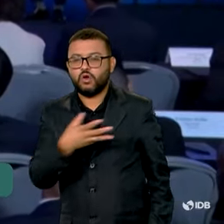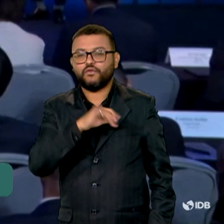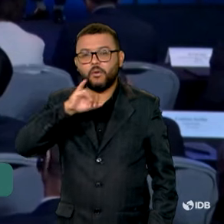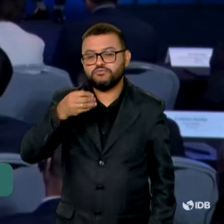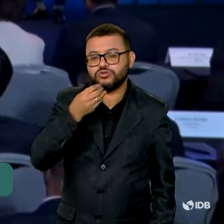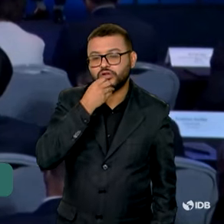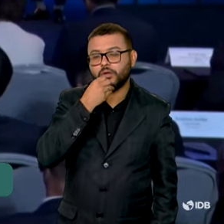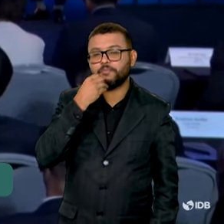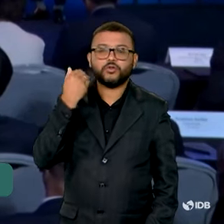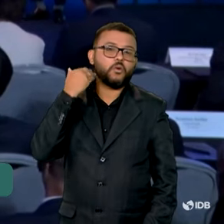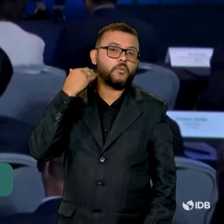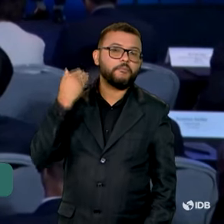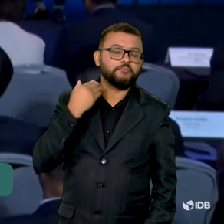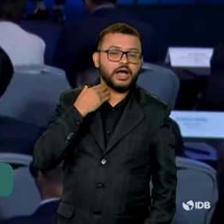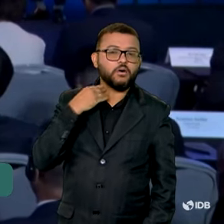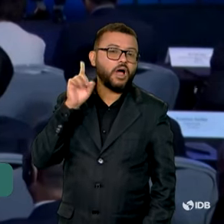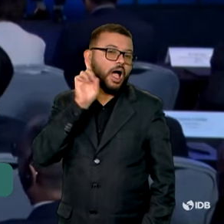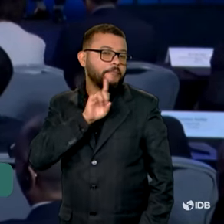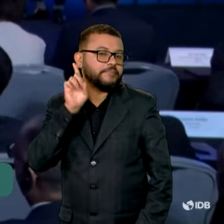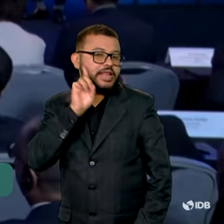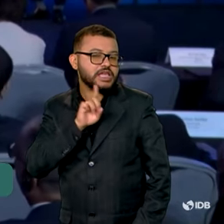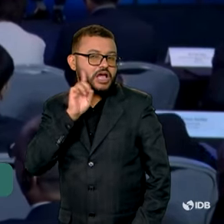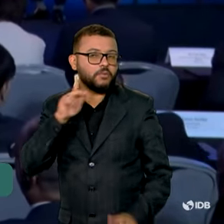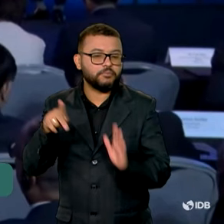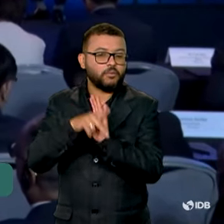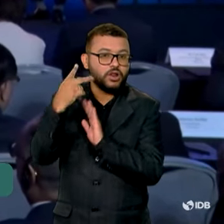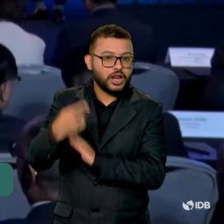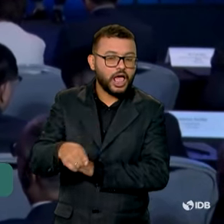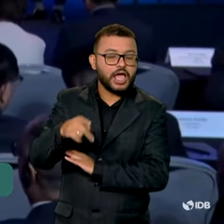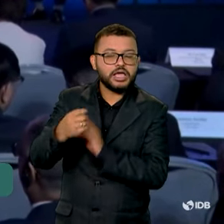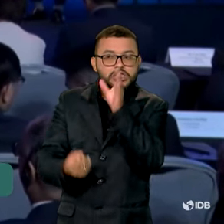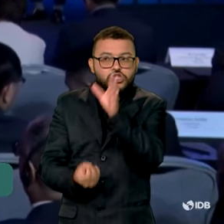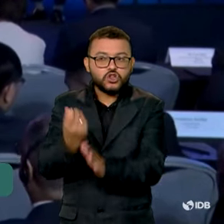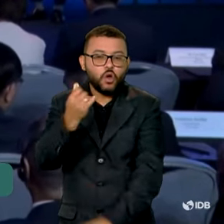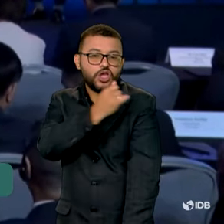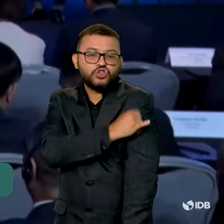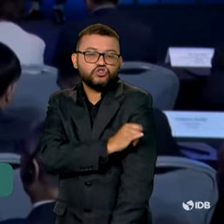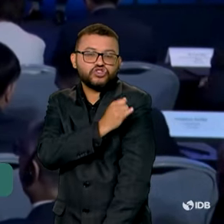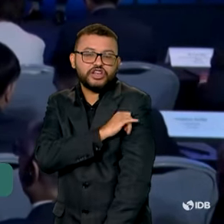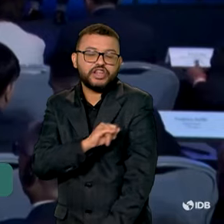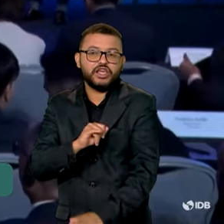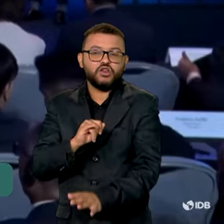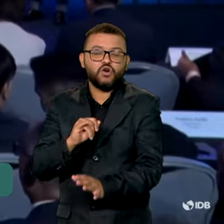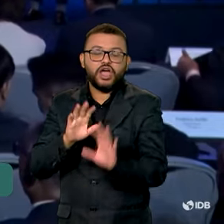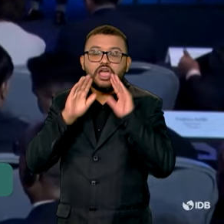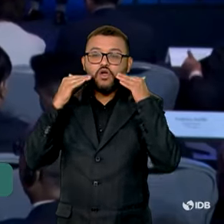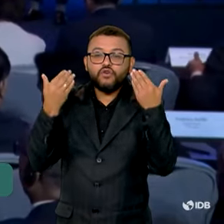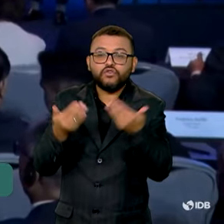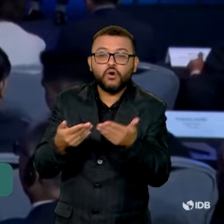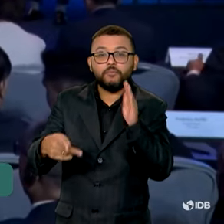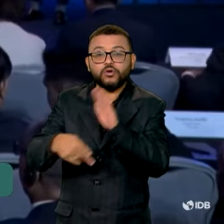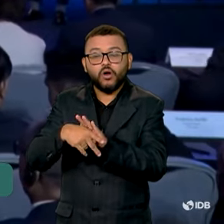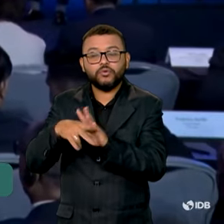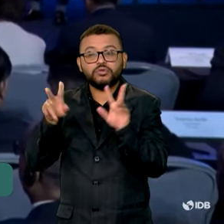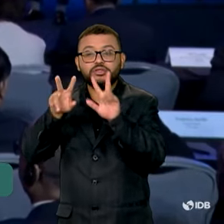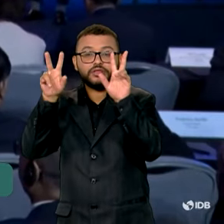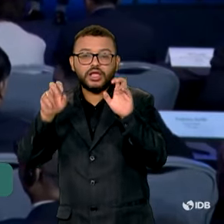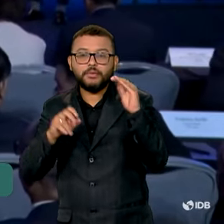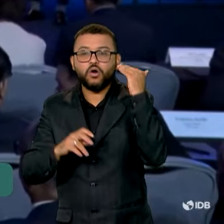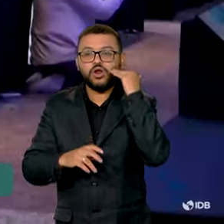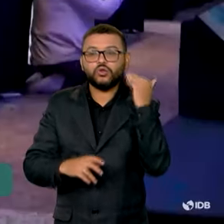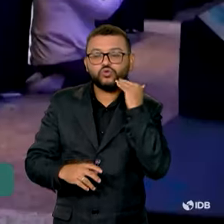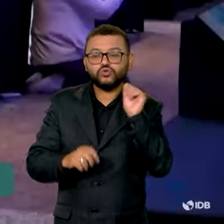Banco Interamericano de Investimentos promoveu no Rio de Janeiro o Fórum de Comércio e Inovações Coreia do Sul, América